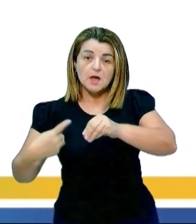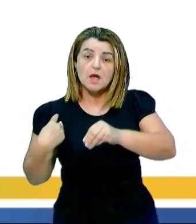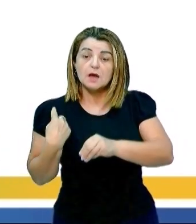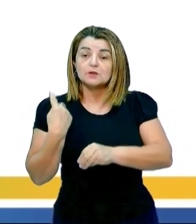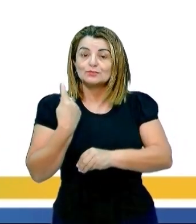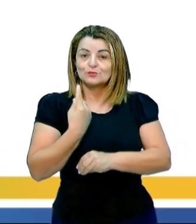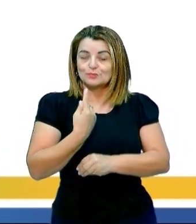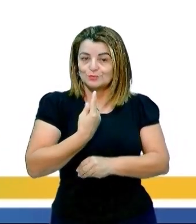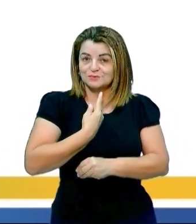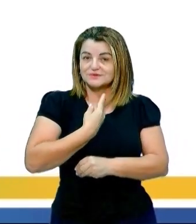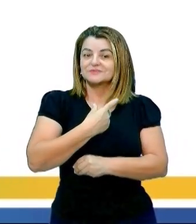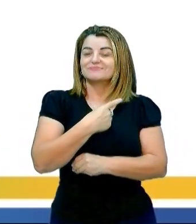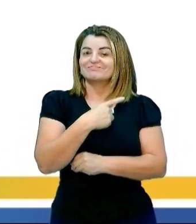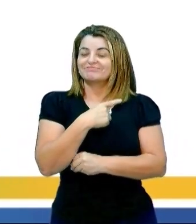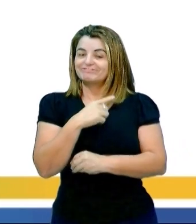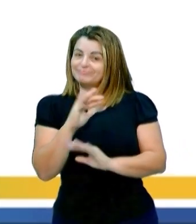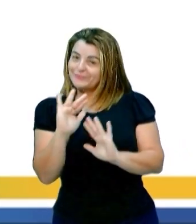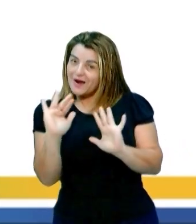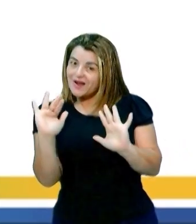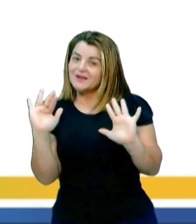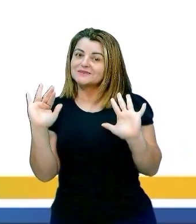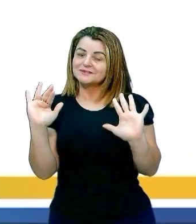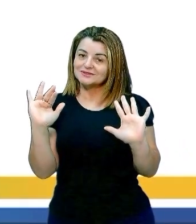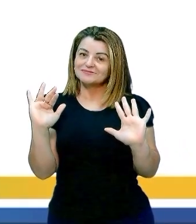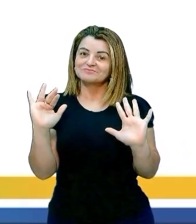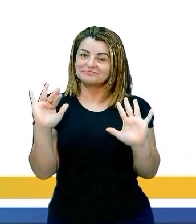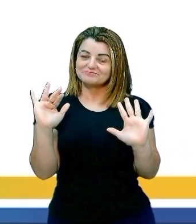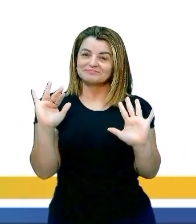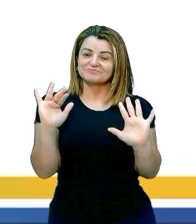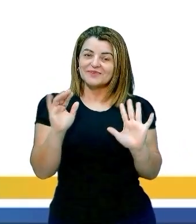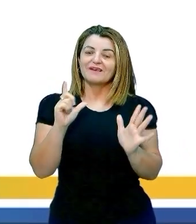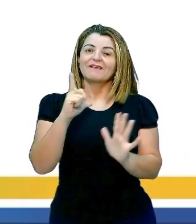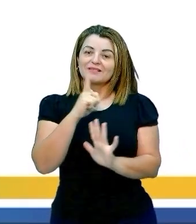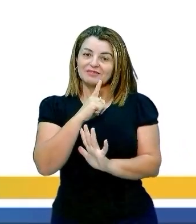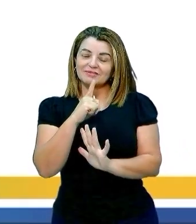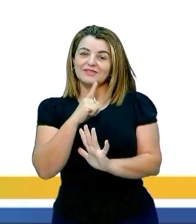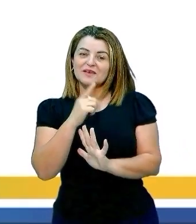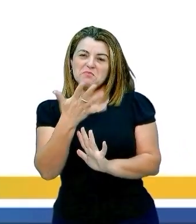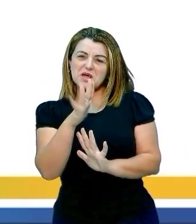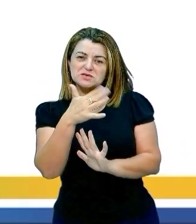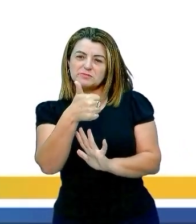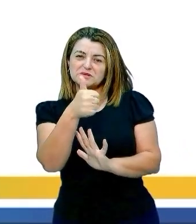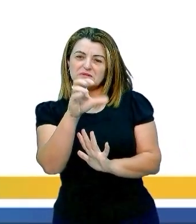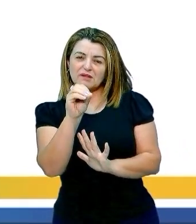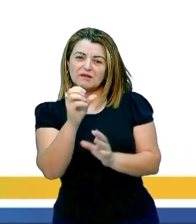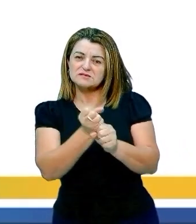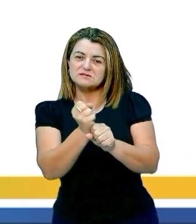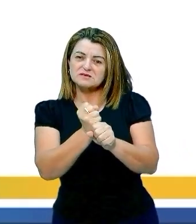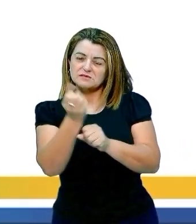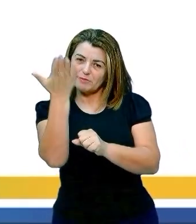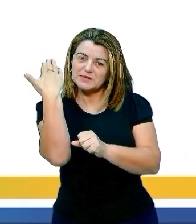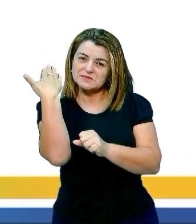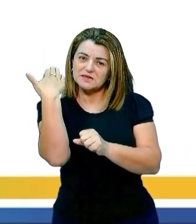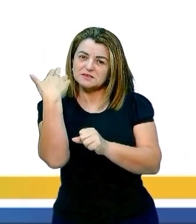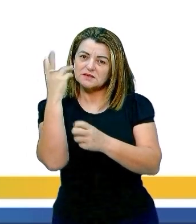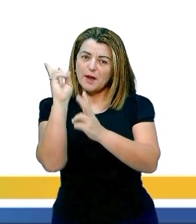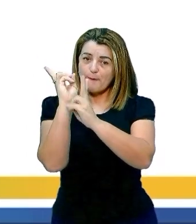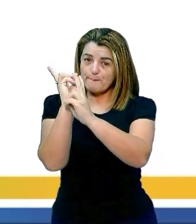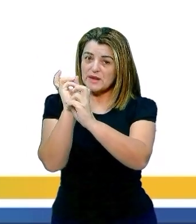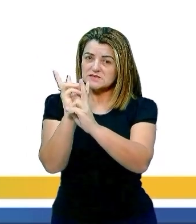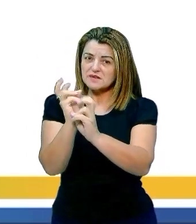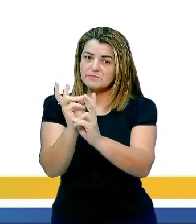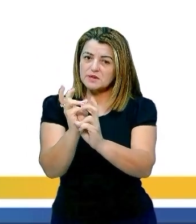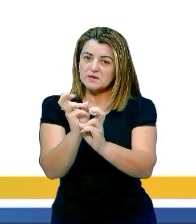nós, ultimamente, nem tanto, mas há uns 10 anos, nós percebemos que o